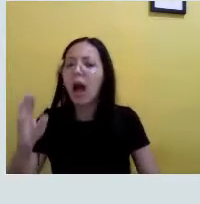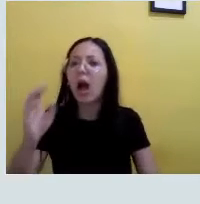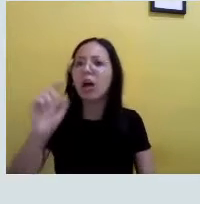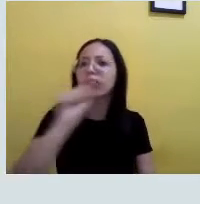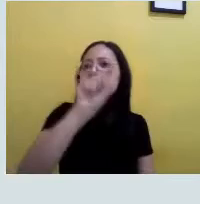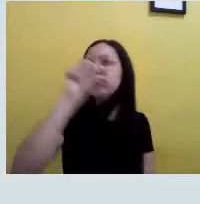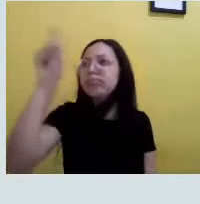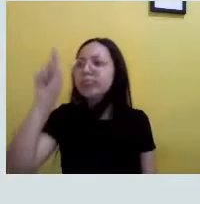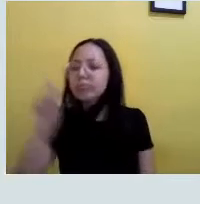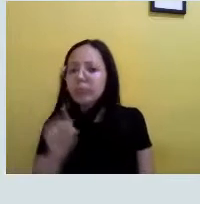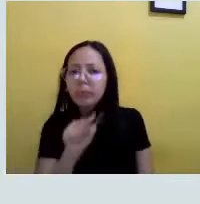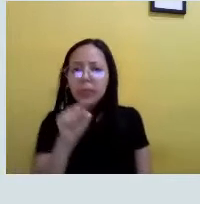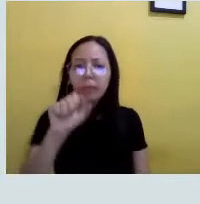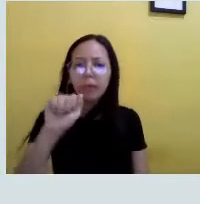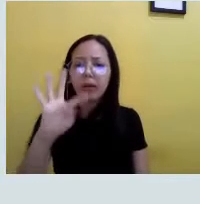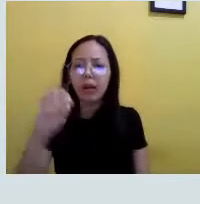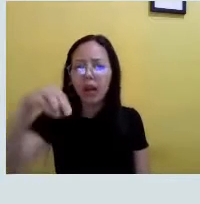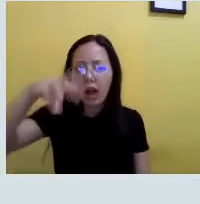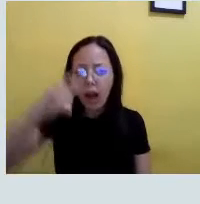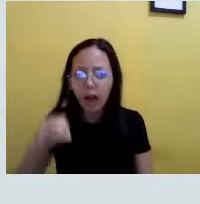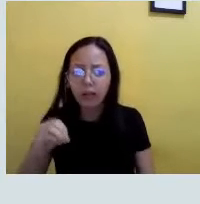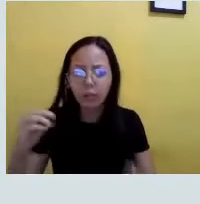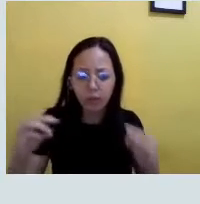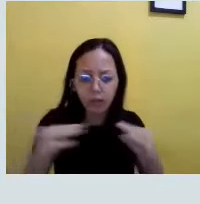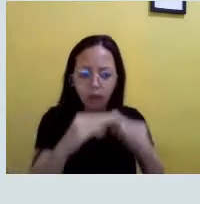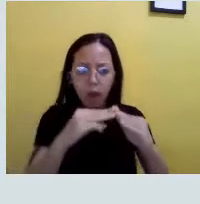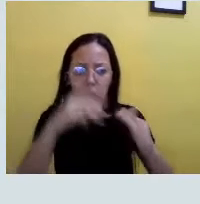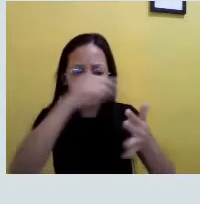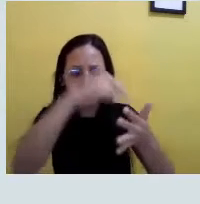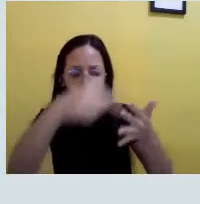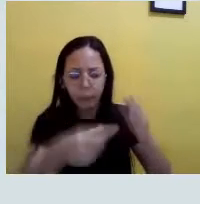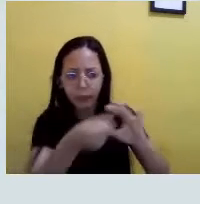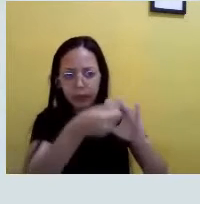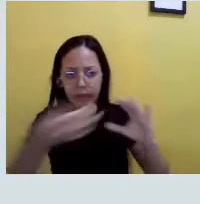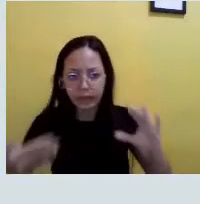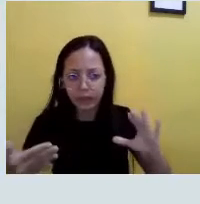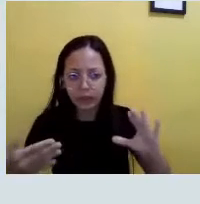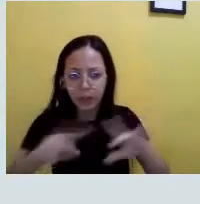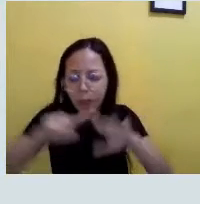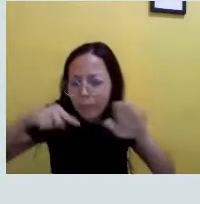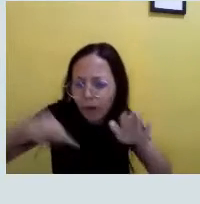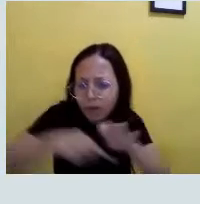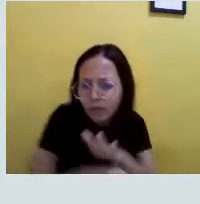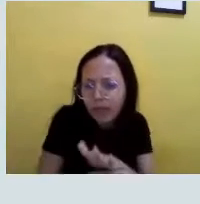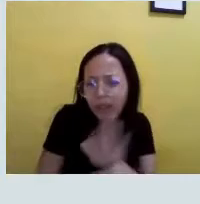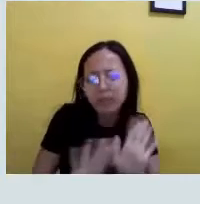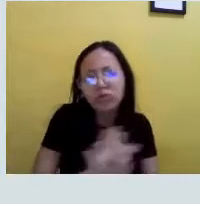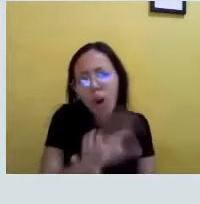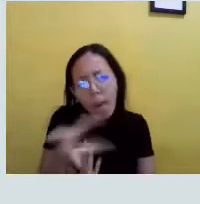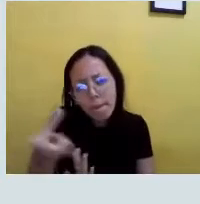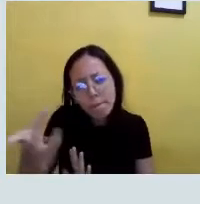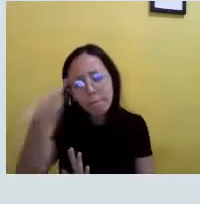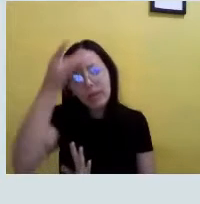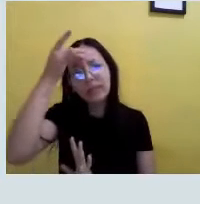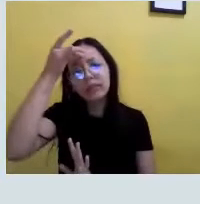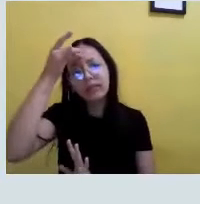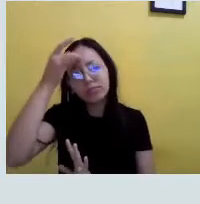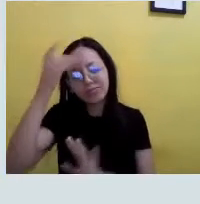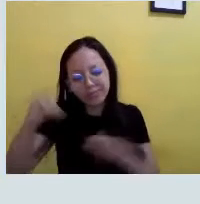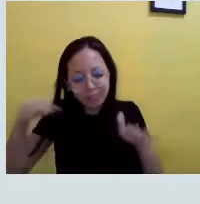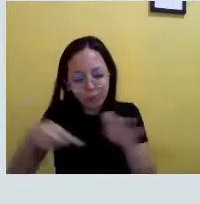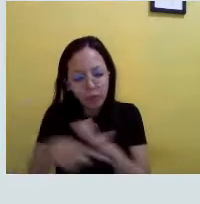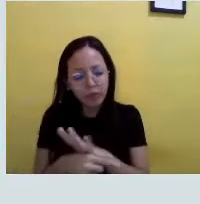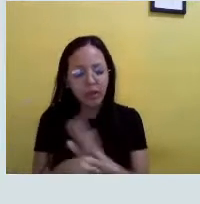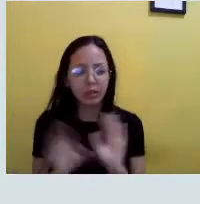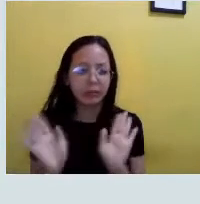cada átomo, de acordo com as propriedades deles. Mas, eu também não vou, só quero que vocês tenham isso em mente, mas a gente não vai se aprofundar nisso,